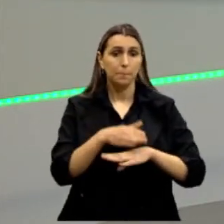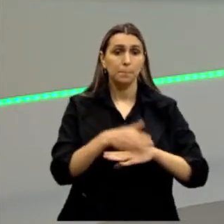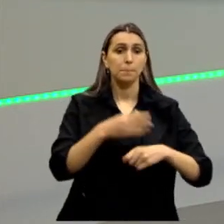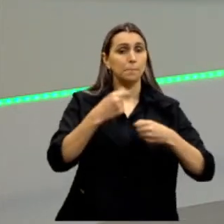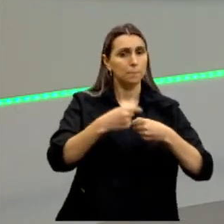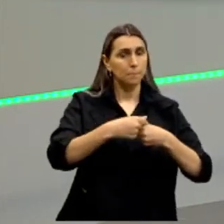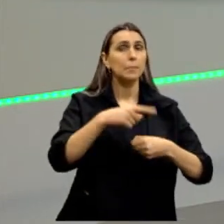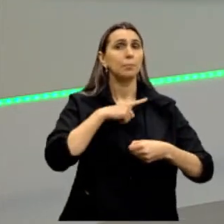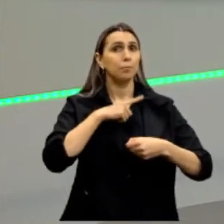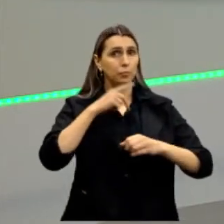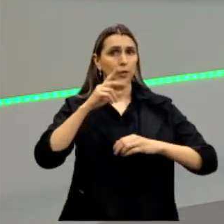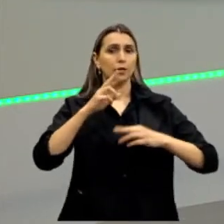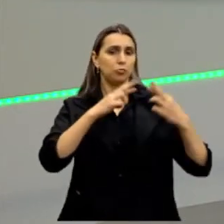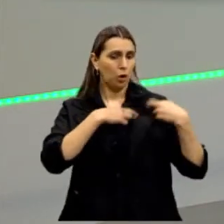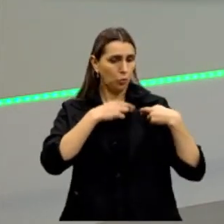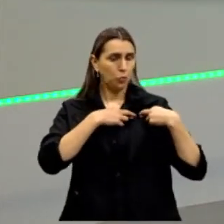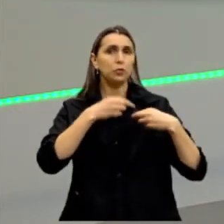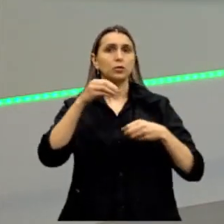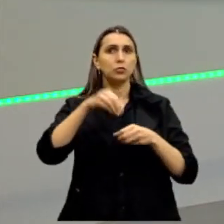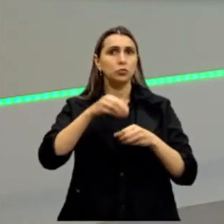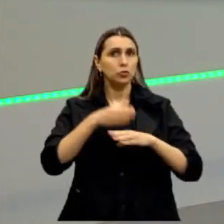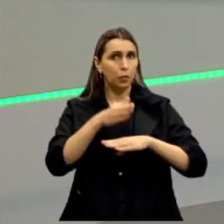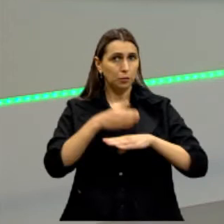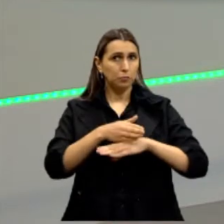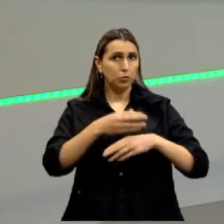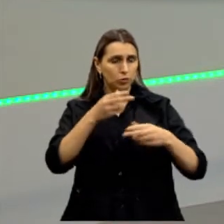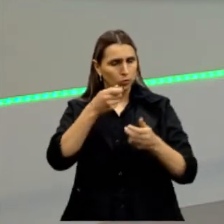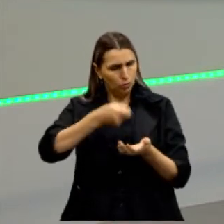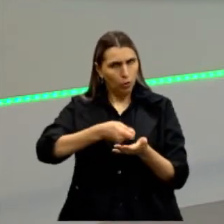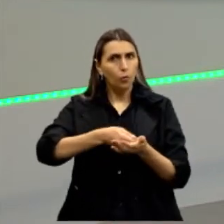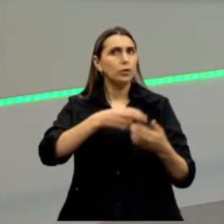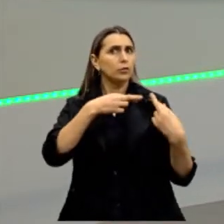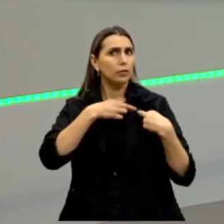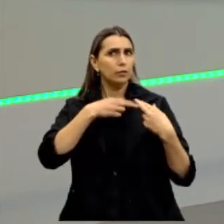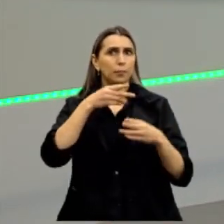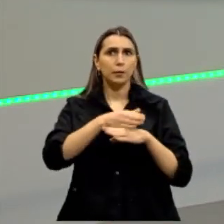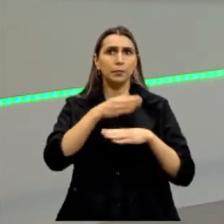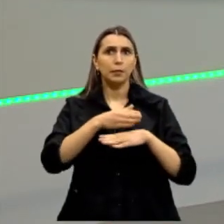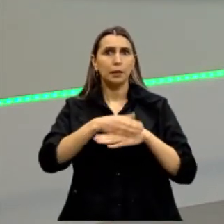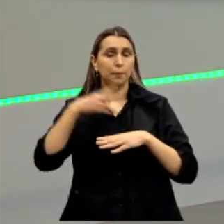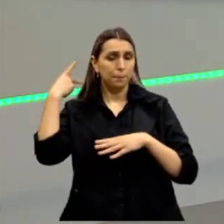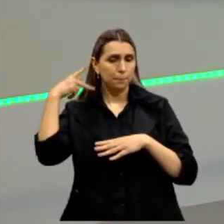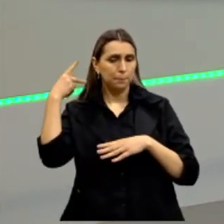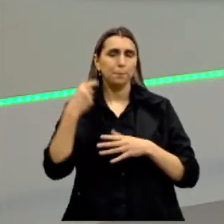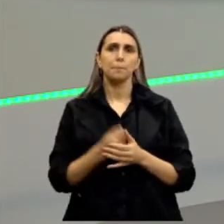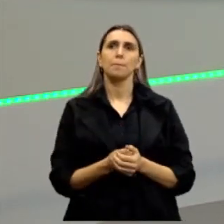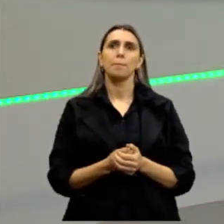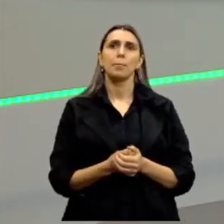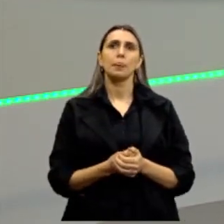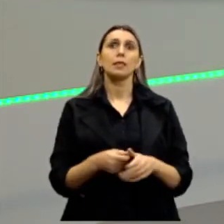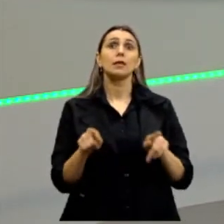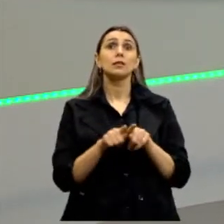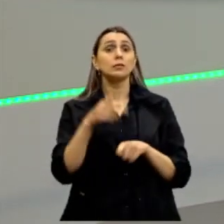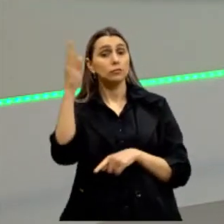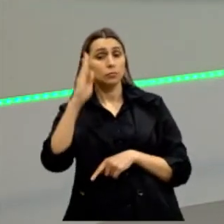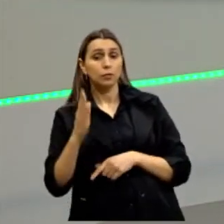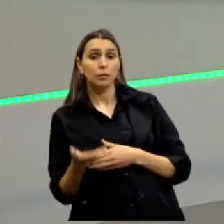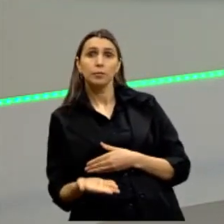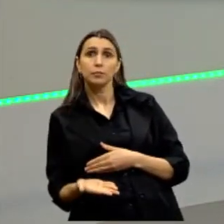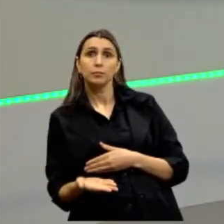pólis, tinha a sua tarefa de participar, tinha o dever de participar, tá politica. E no Brasil, galerinha?